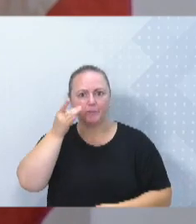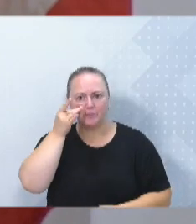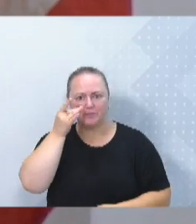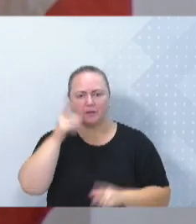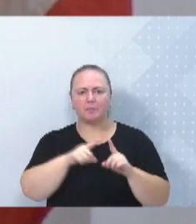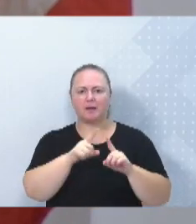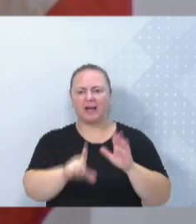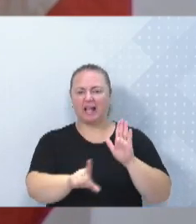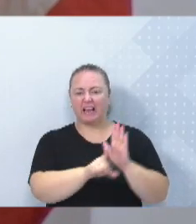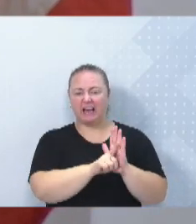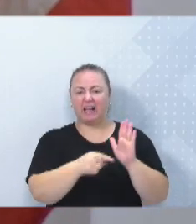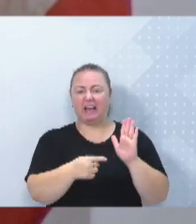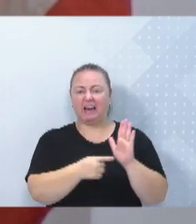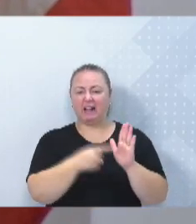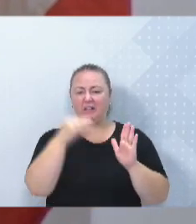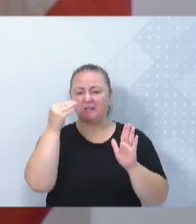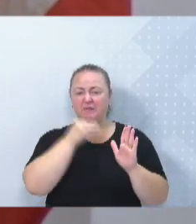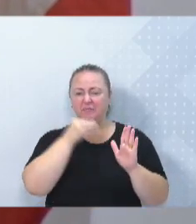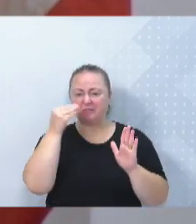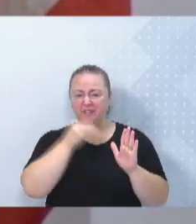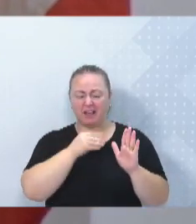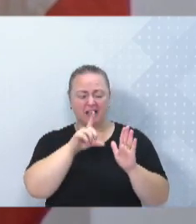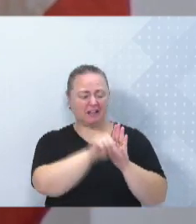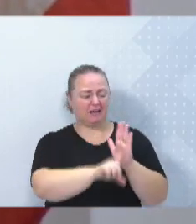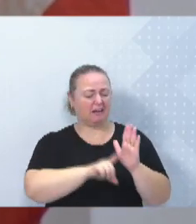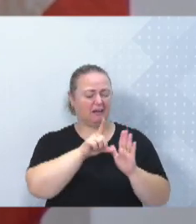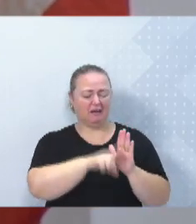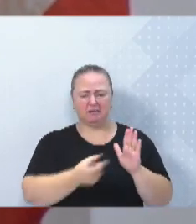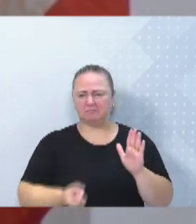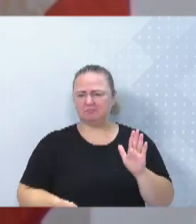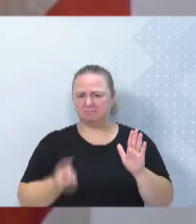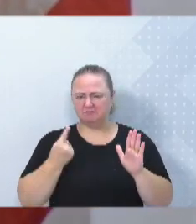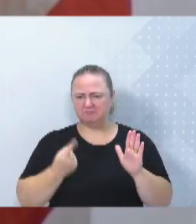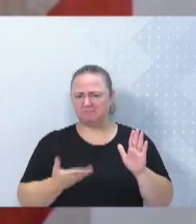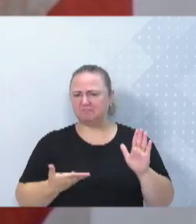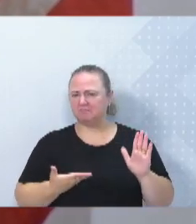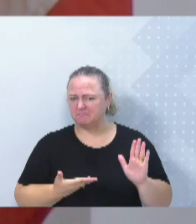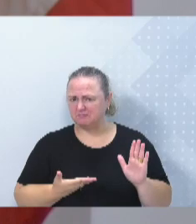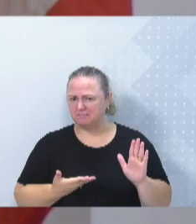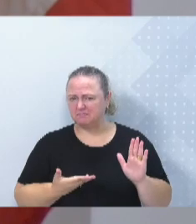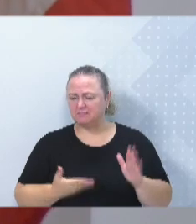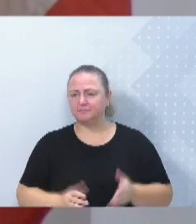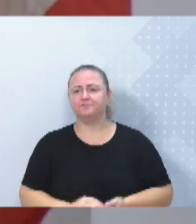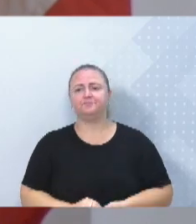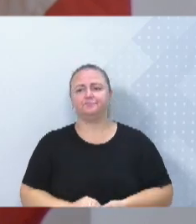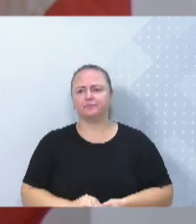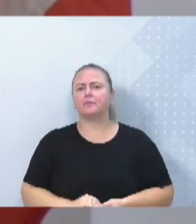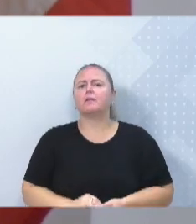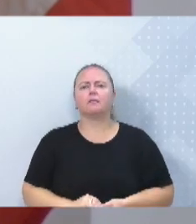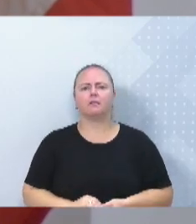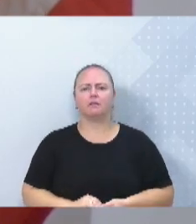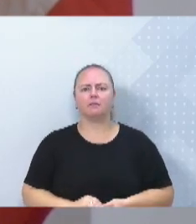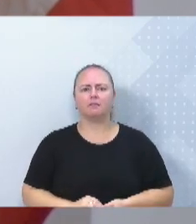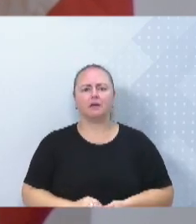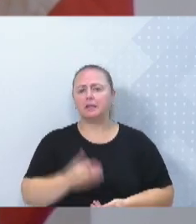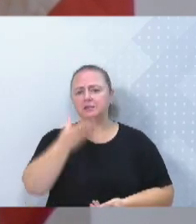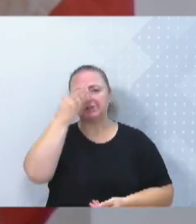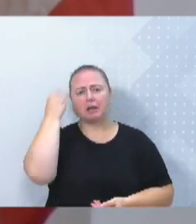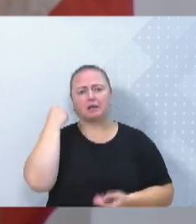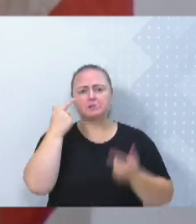frágil, de uma legislação absurda que nós temos. E, de fato, quando tem o poder na mão, se esquecem